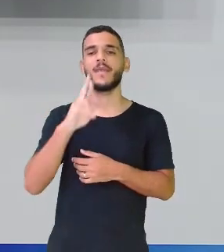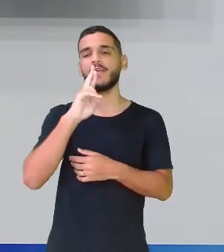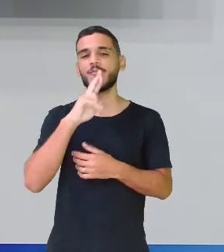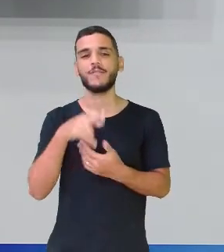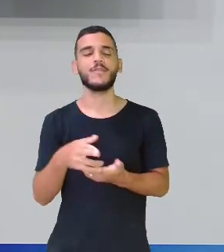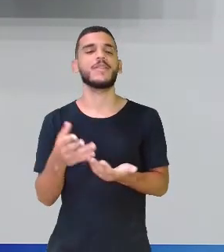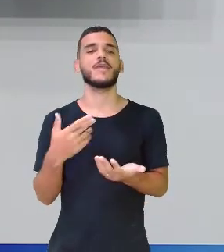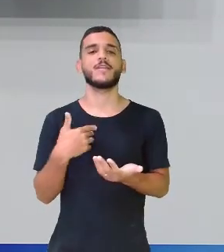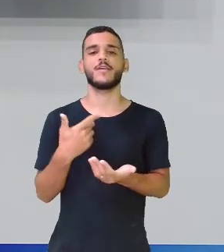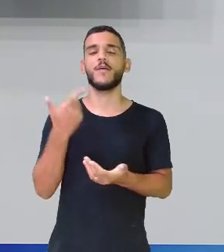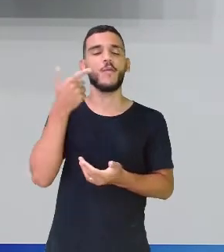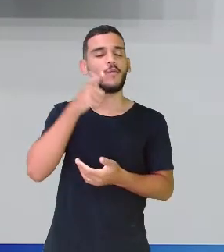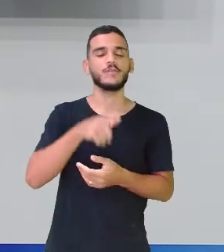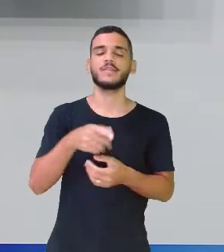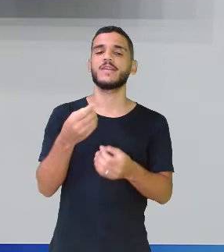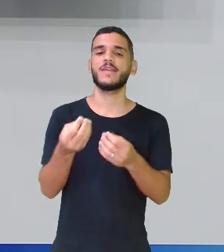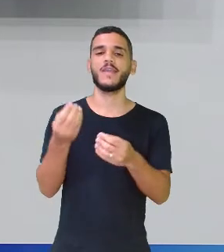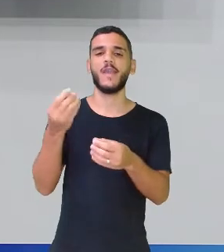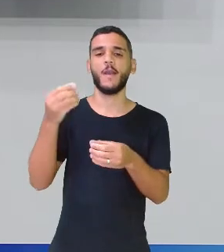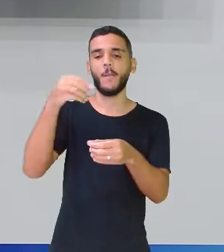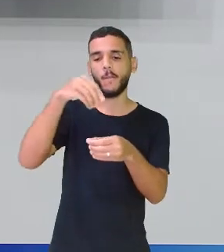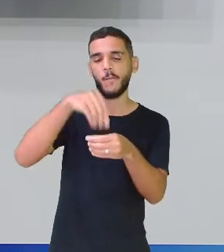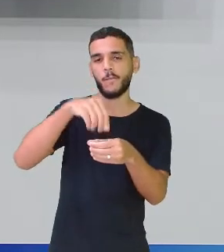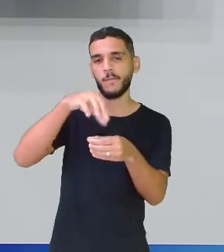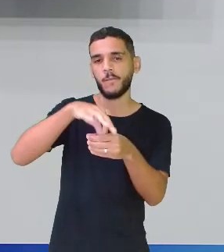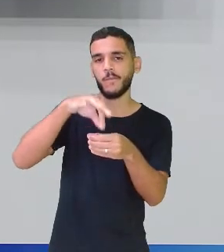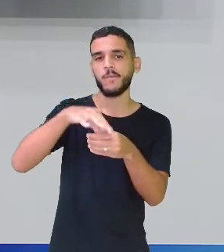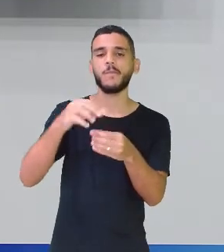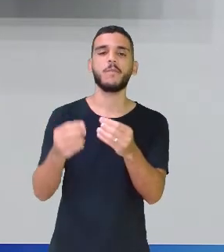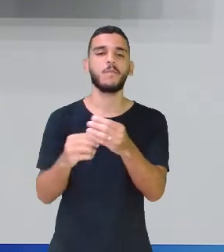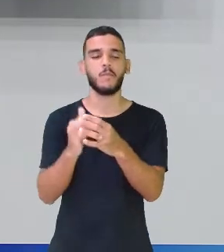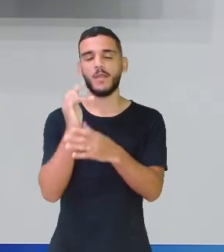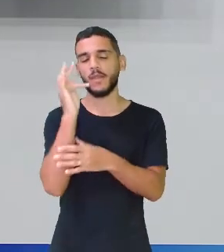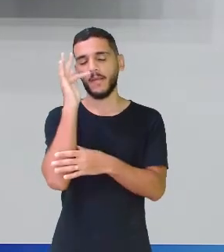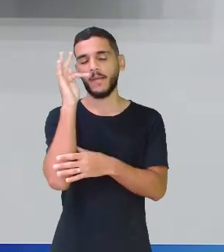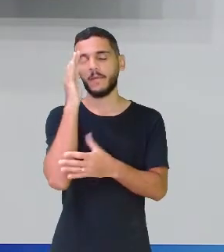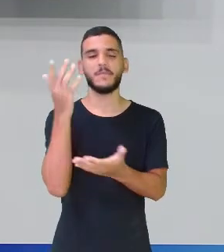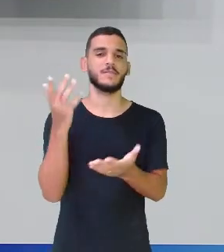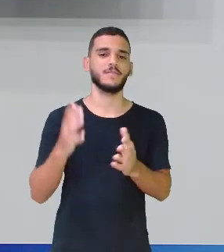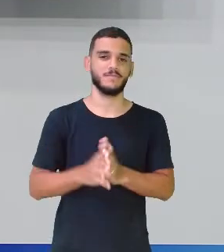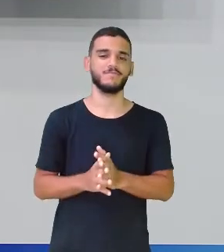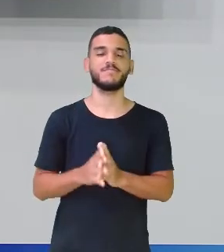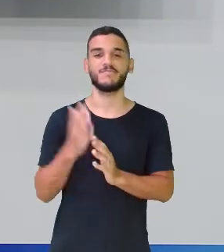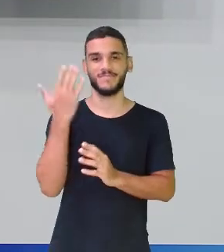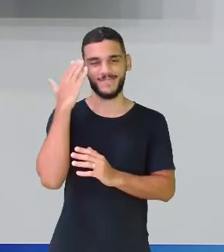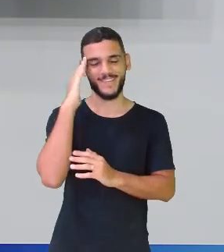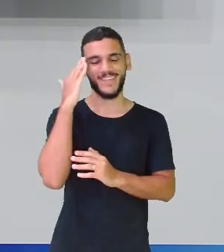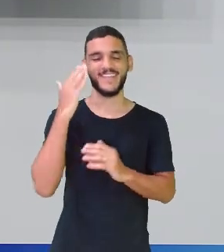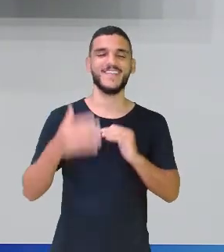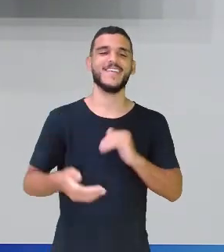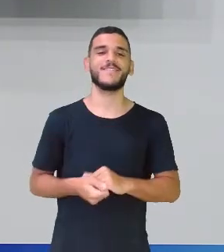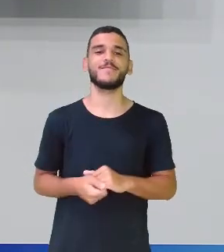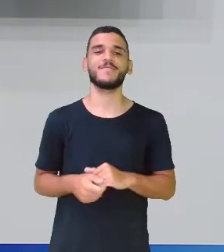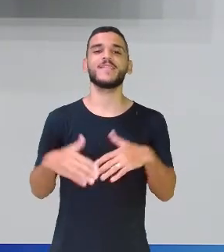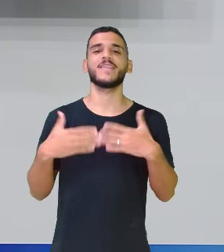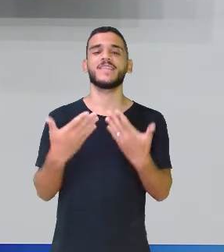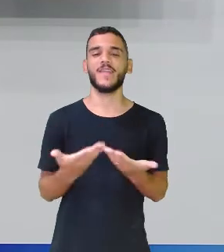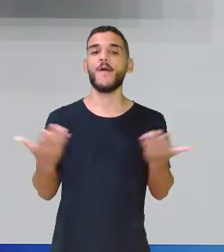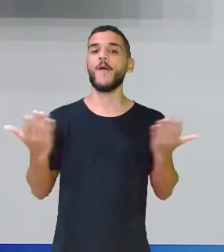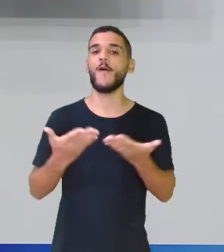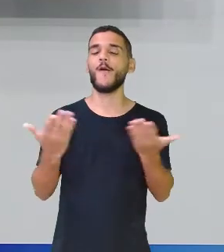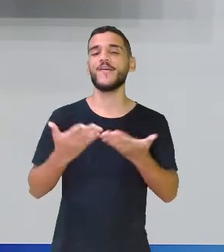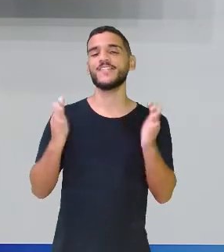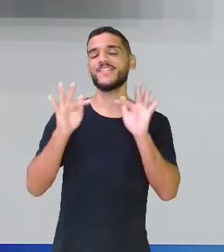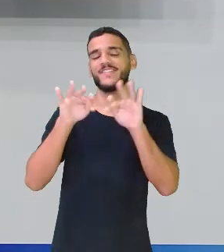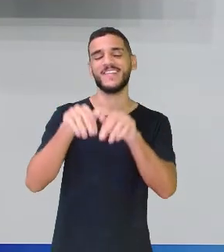plantar. Muito bom, Yasmin. Mas tem, Tem uma plantinha menor. Não precisa ser um pé enorme, não, tá bom? Então, hoje a gente vai terminando por